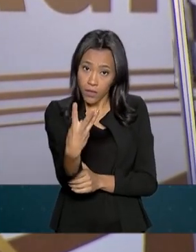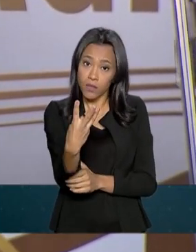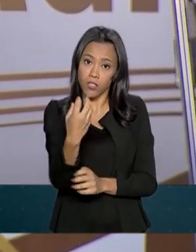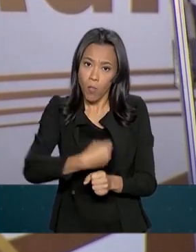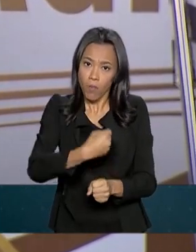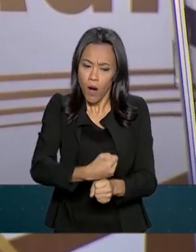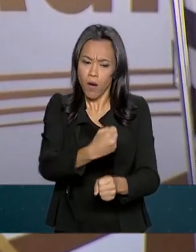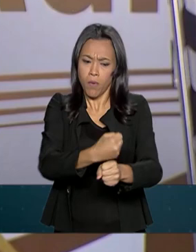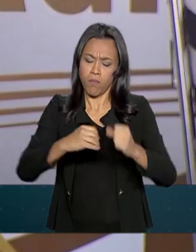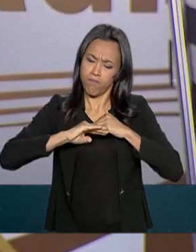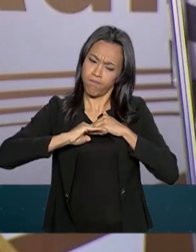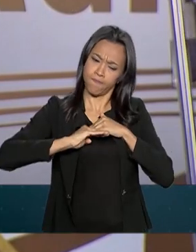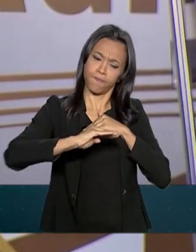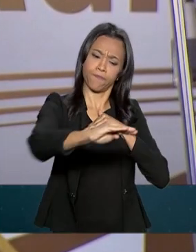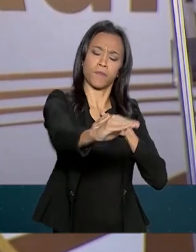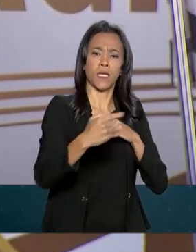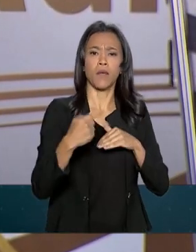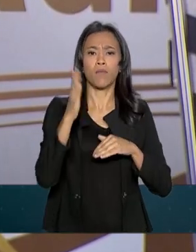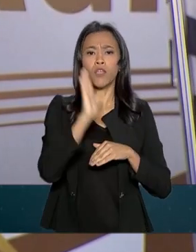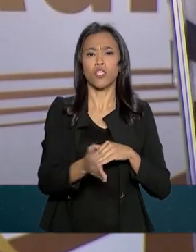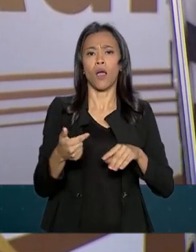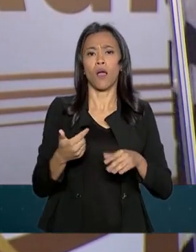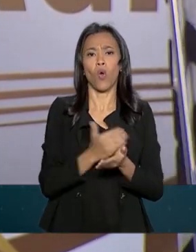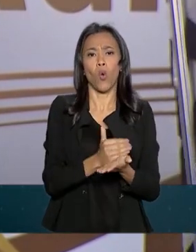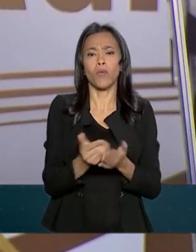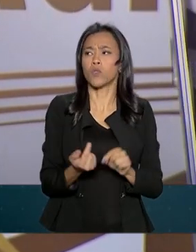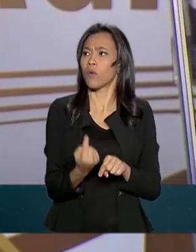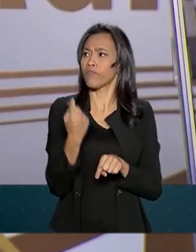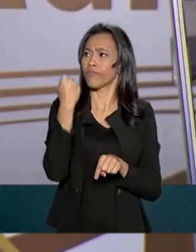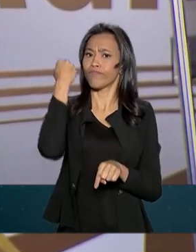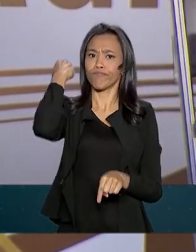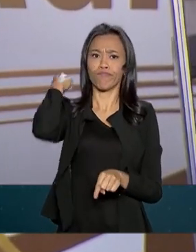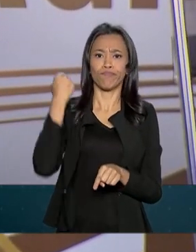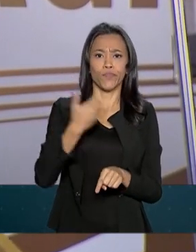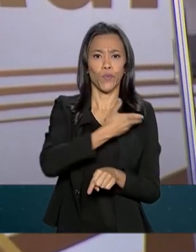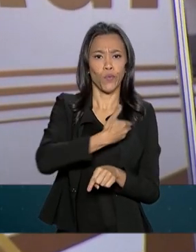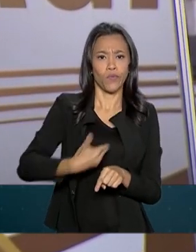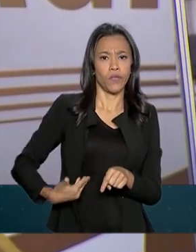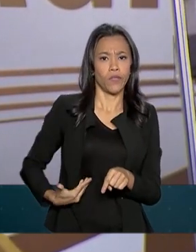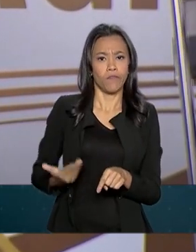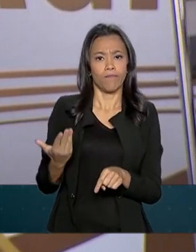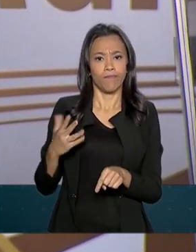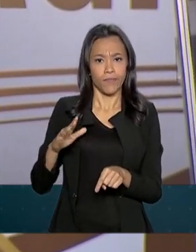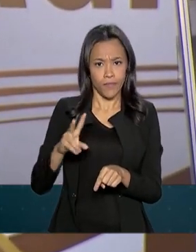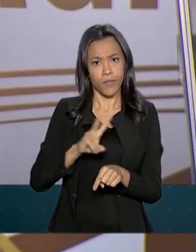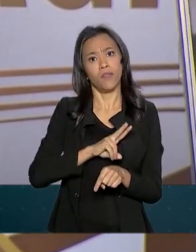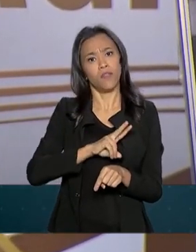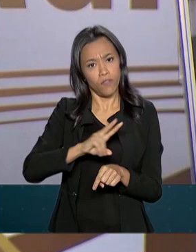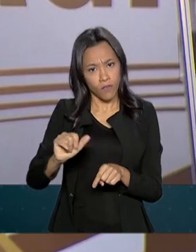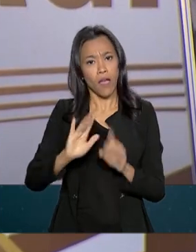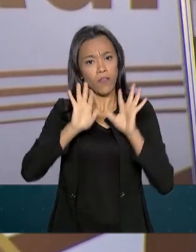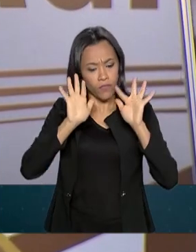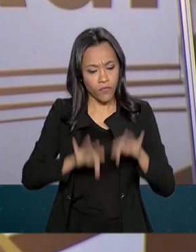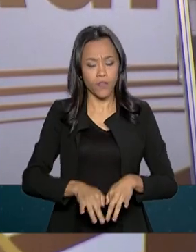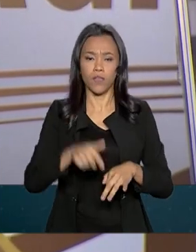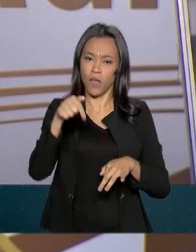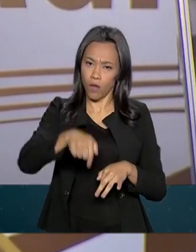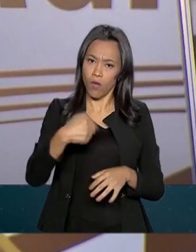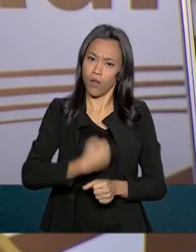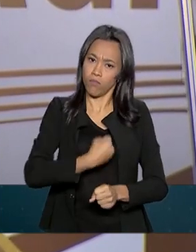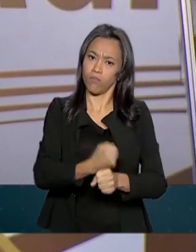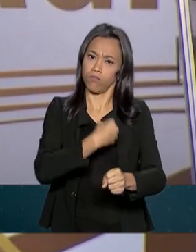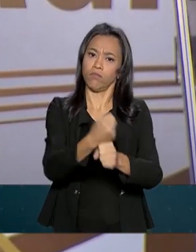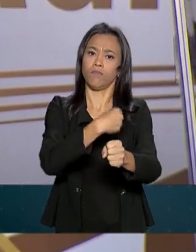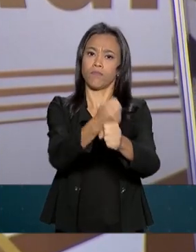rodovia começou do governo Geisel e vai terminar em nosso governo, obra feita